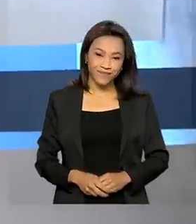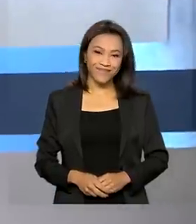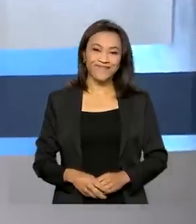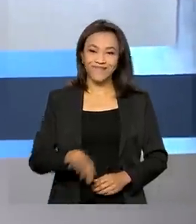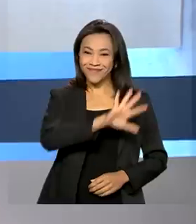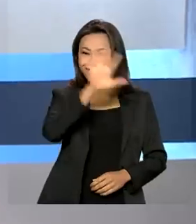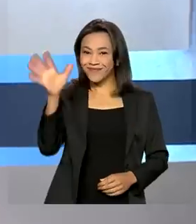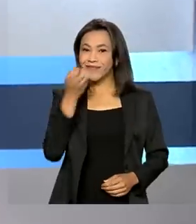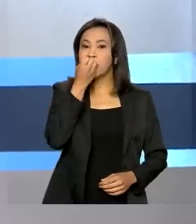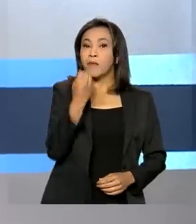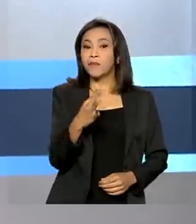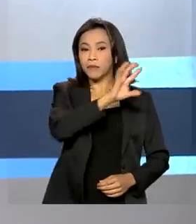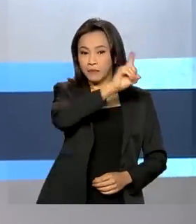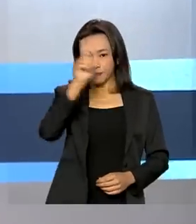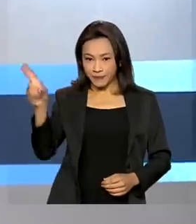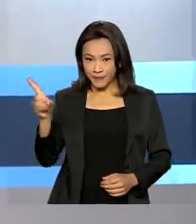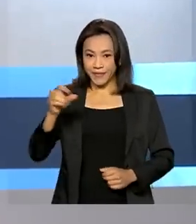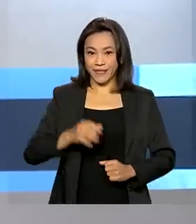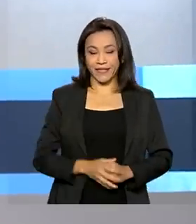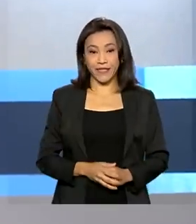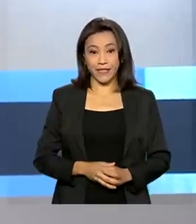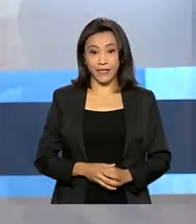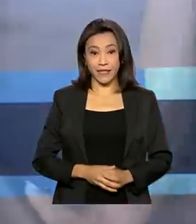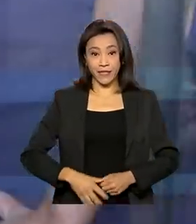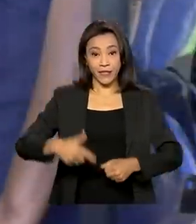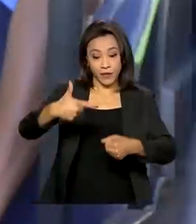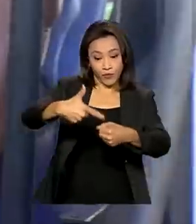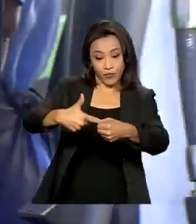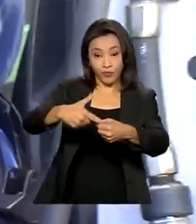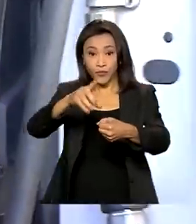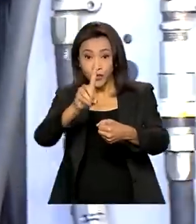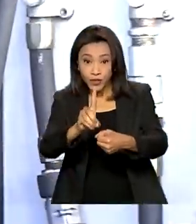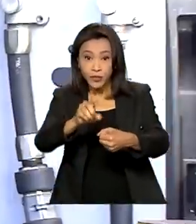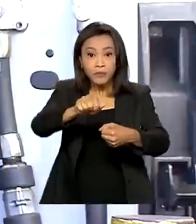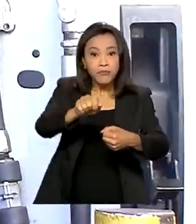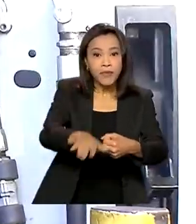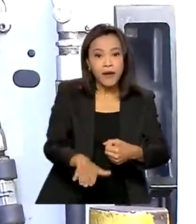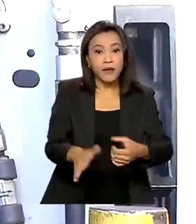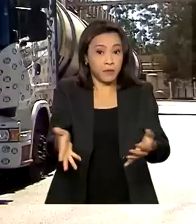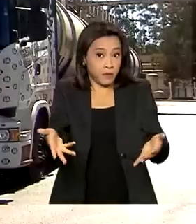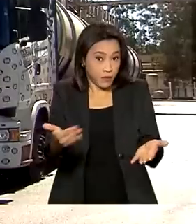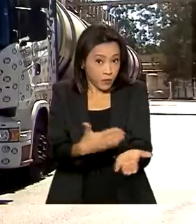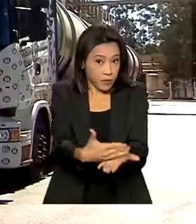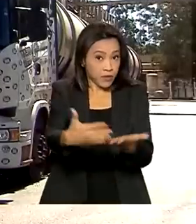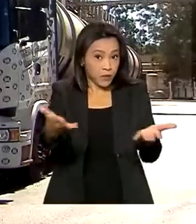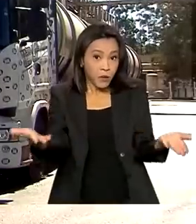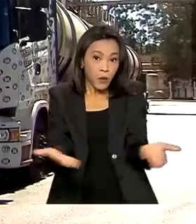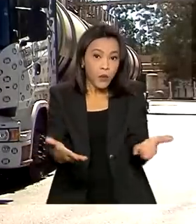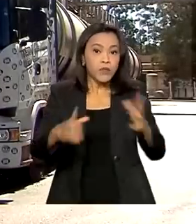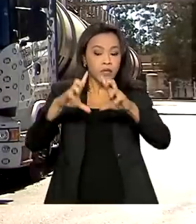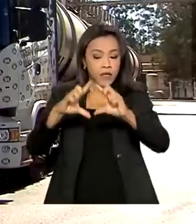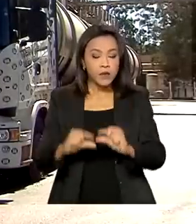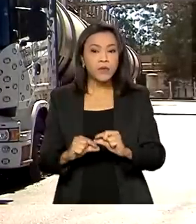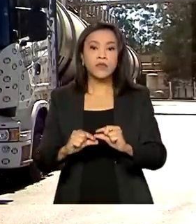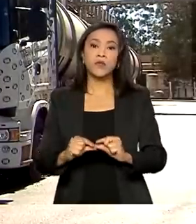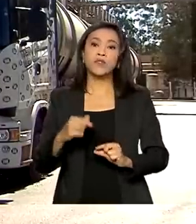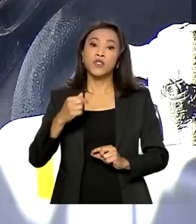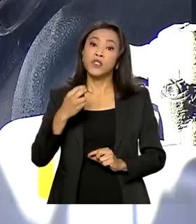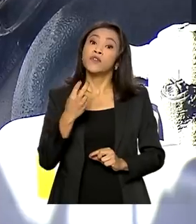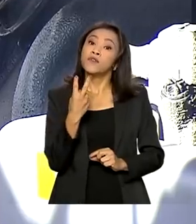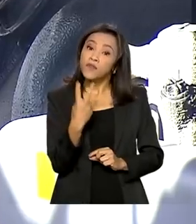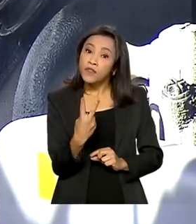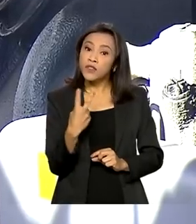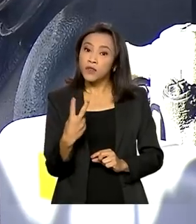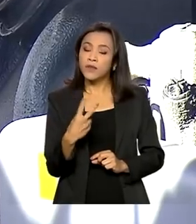Olá, bom dia. Diesel mais barato a partir de hoje. Redução será de 22 centavos no